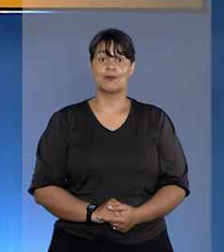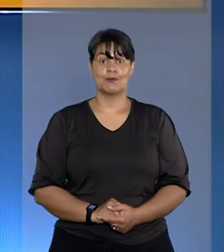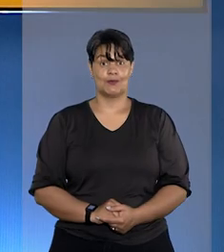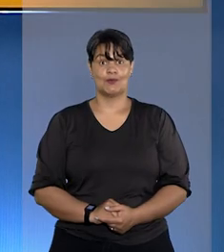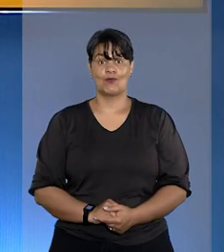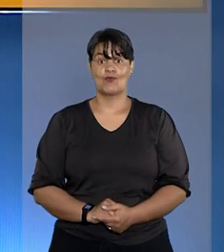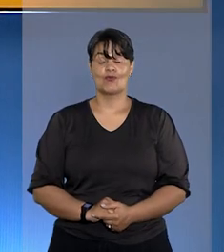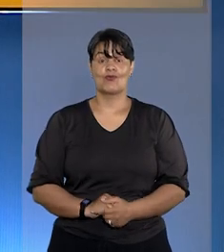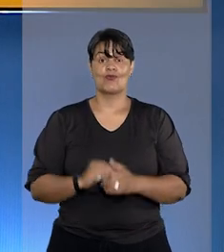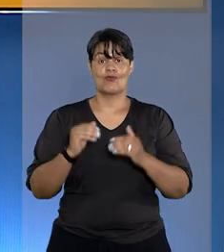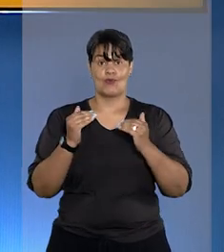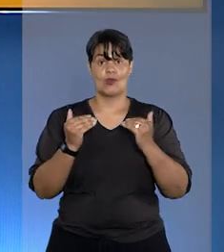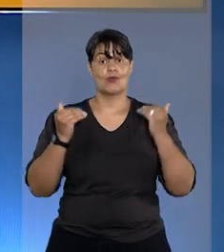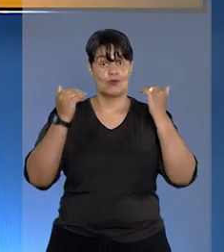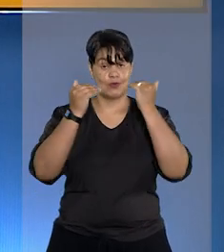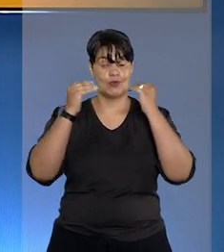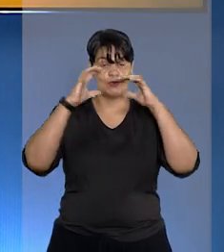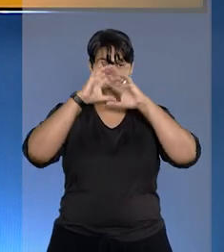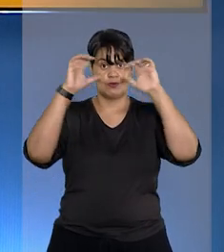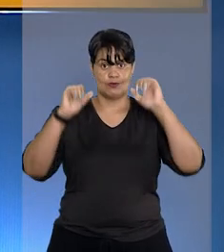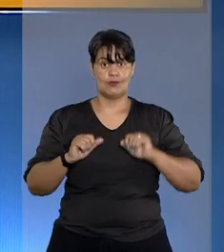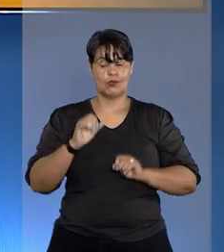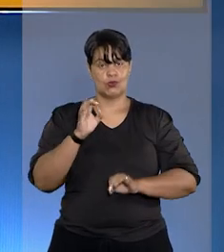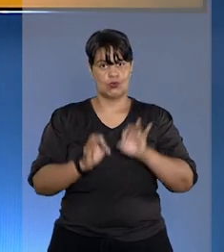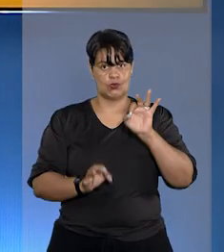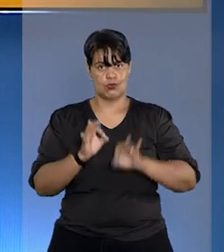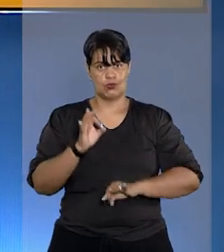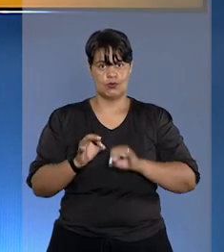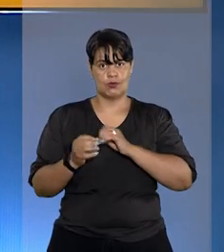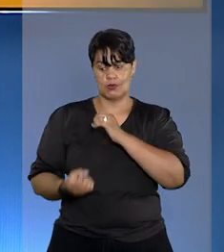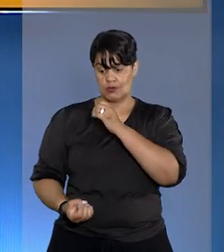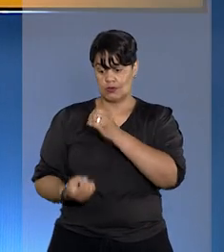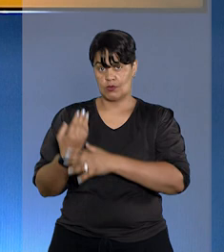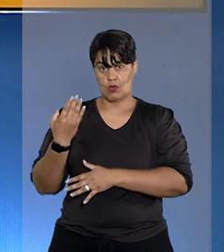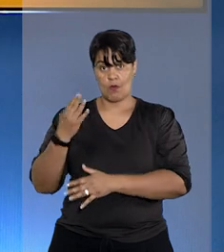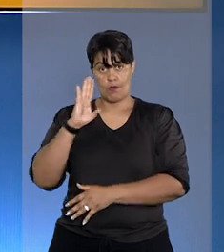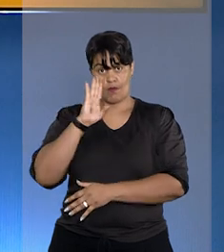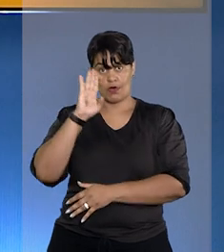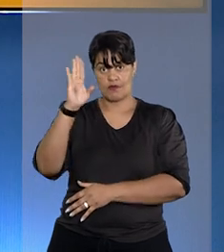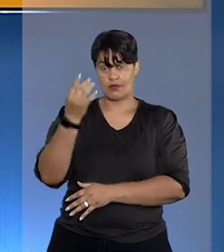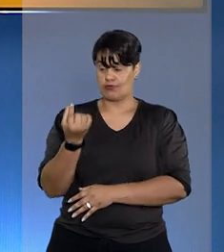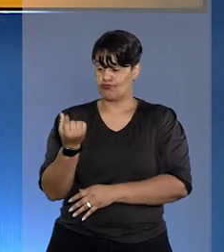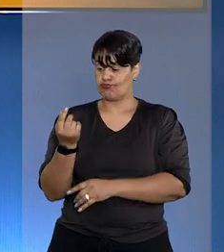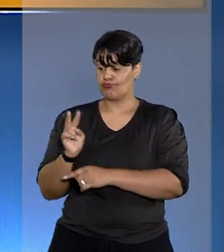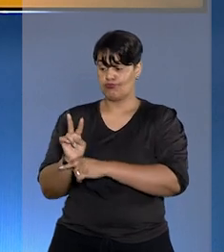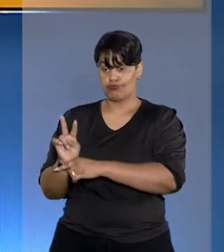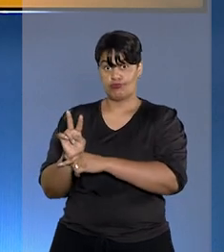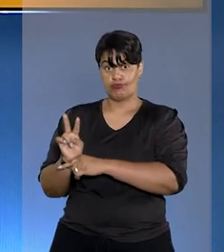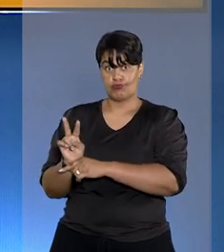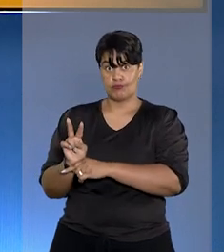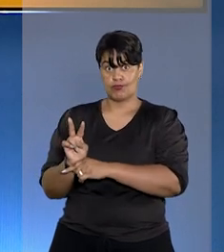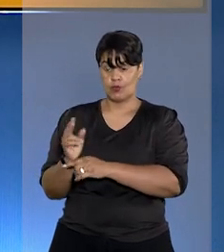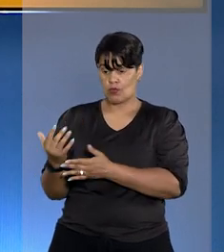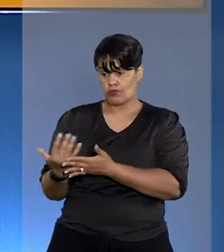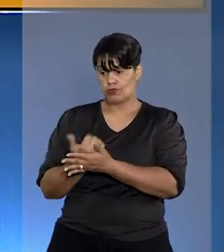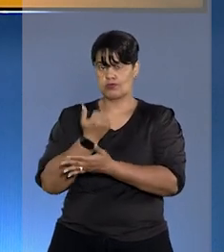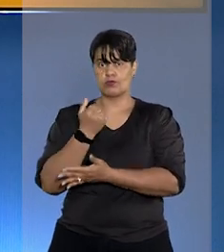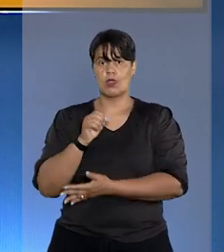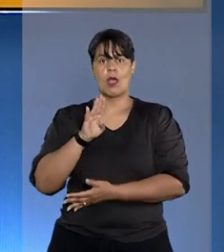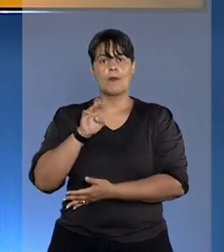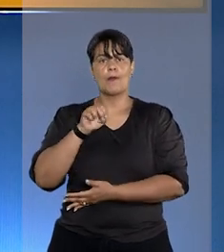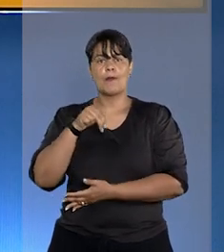O Superior Tribunal de Justiça estabeleceu preferência de crédito tributário na arrematação de bem do